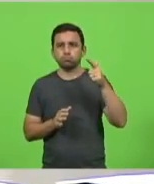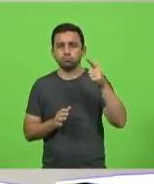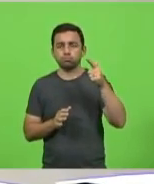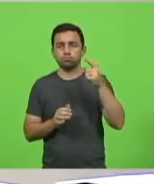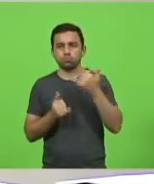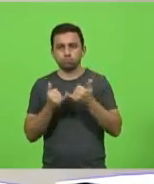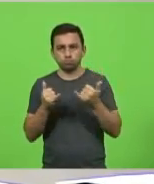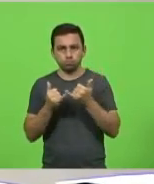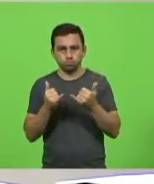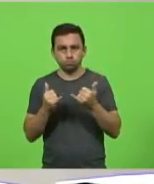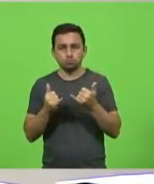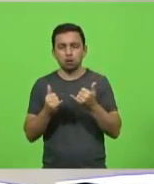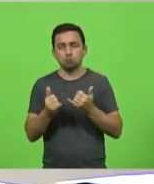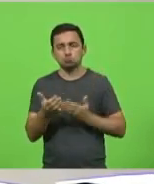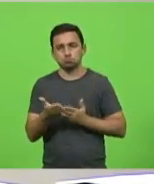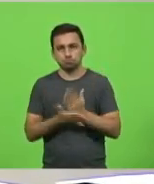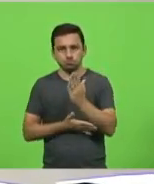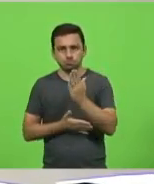aprovado.